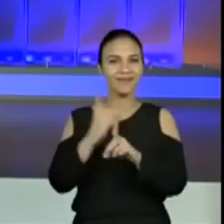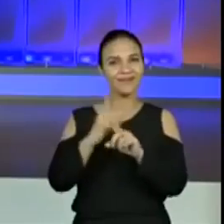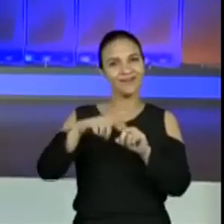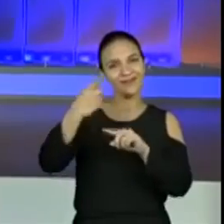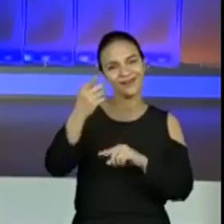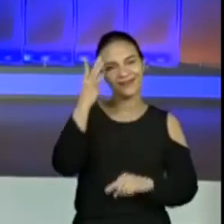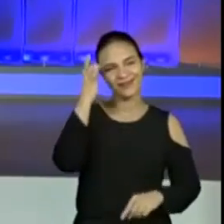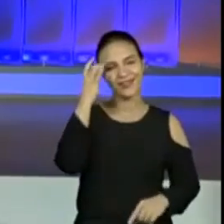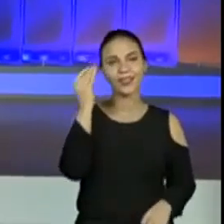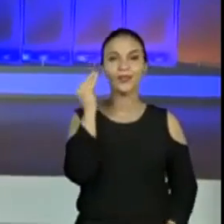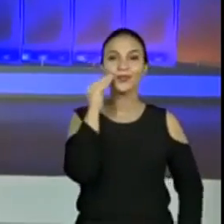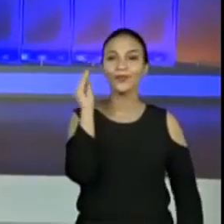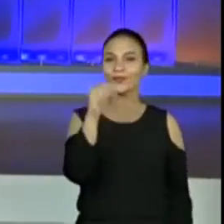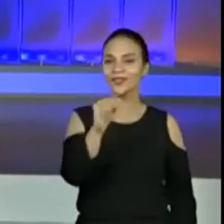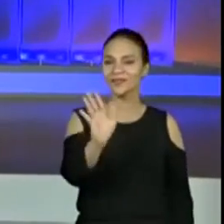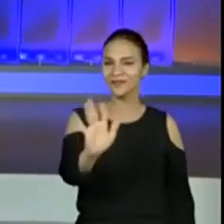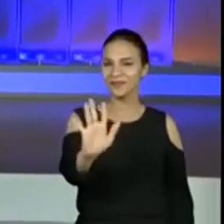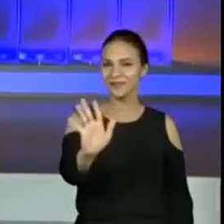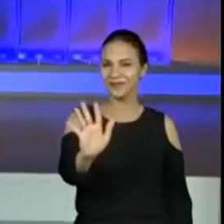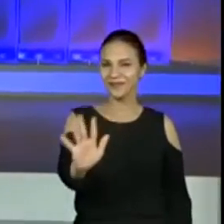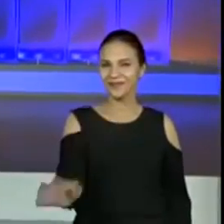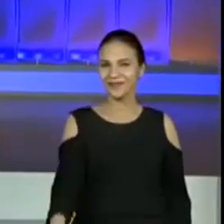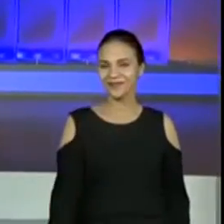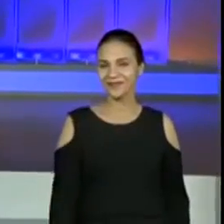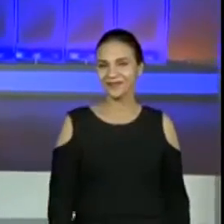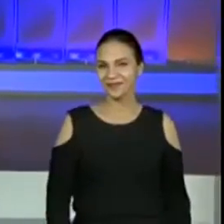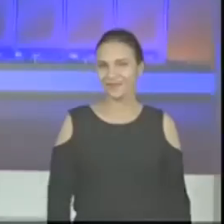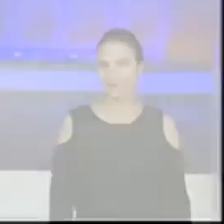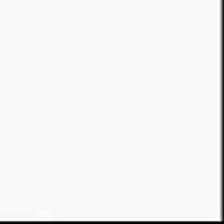amanhã. Beijão. Tchau, tchau. Tchau.